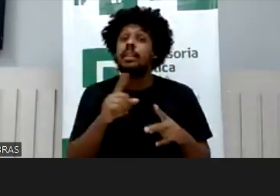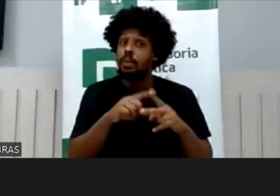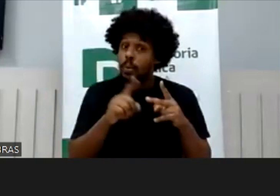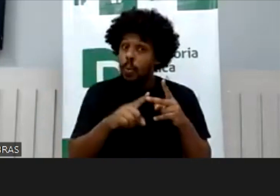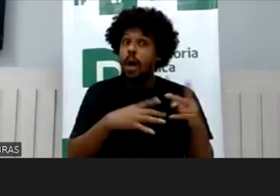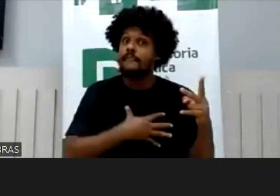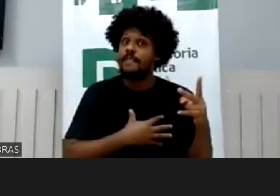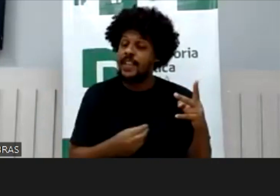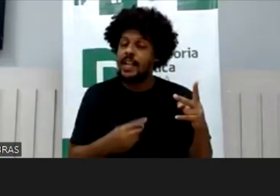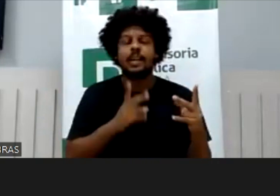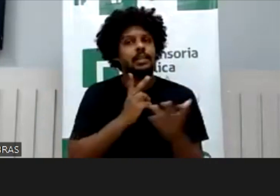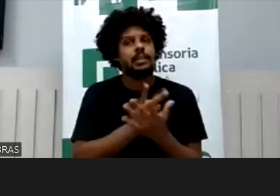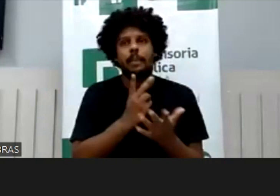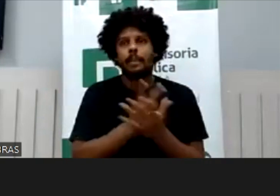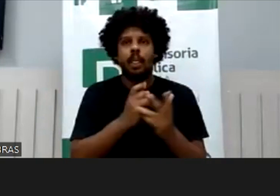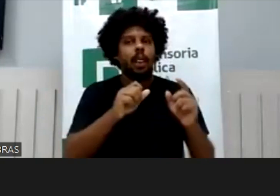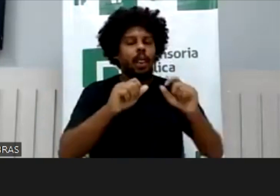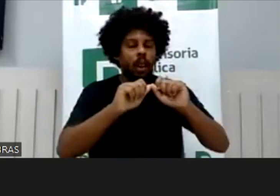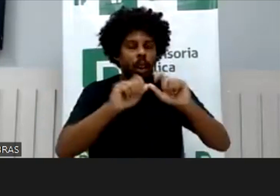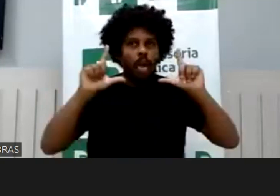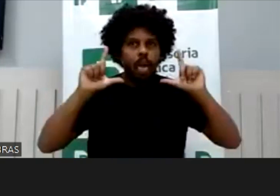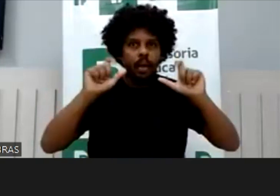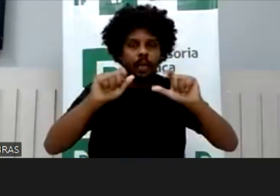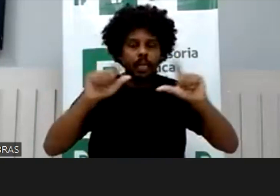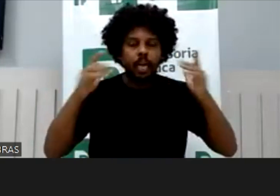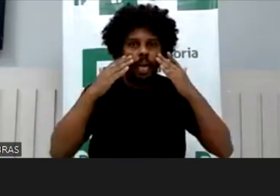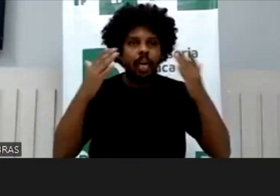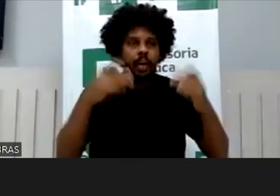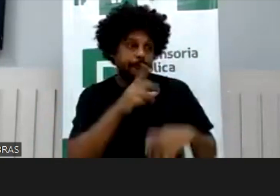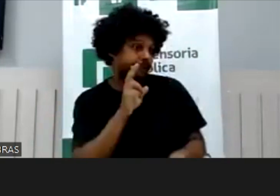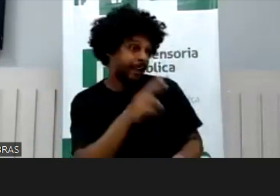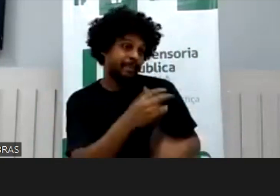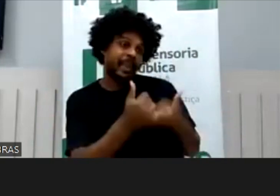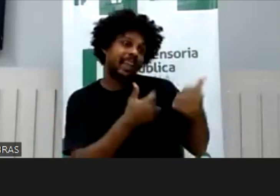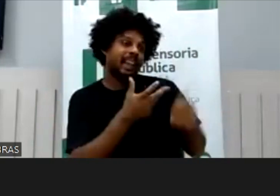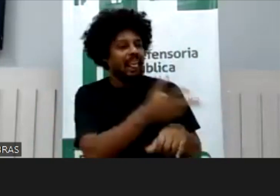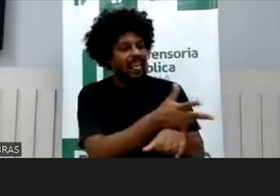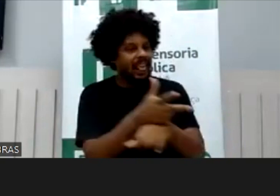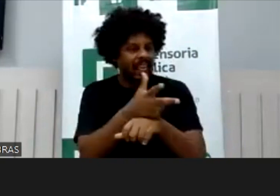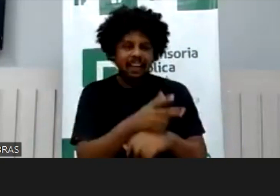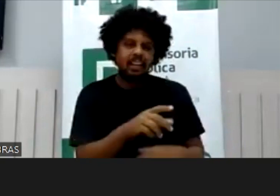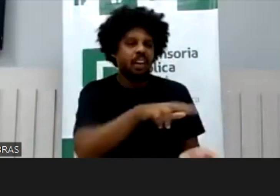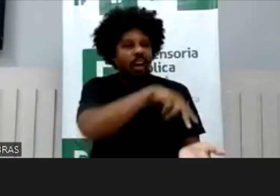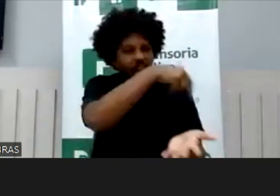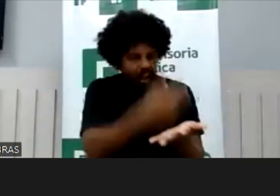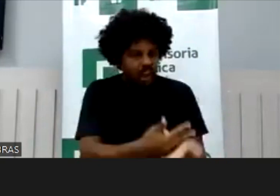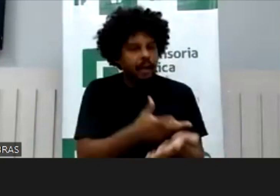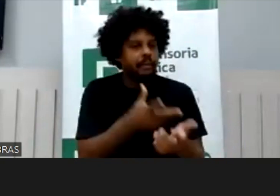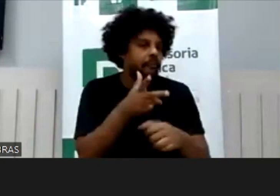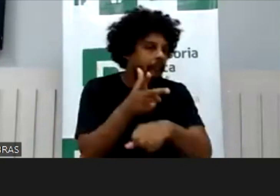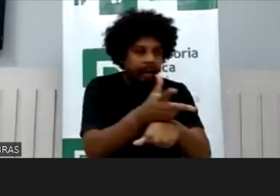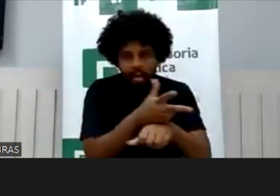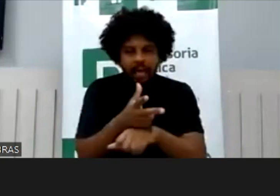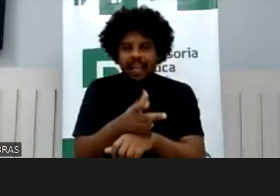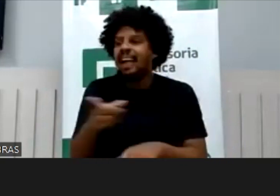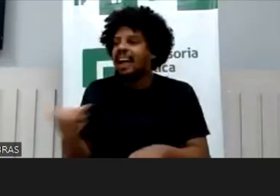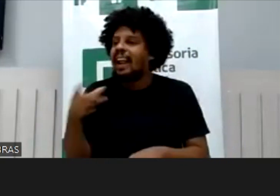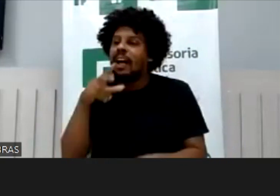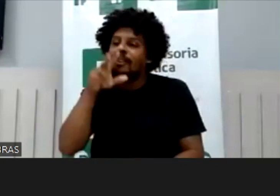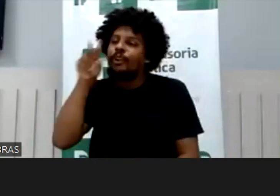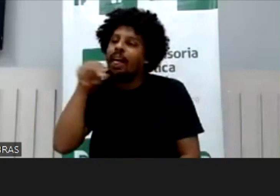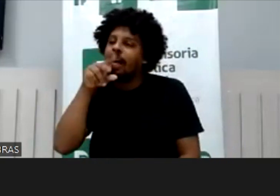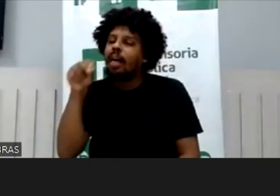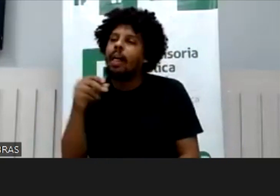inteiro com ela nas redes, a menina brincando, a menina tomando um tombo, a menina não sei o que, a menina caindo, a menina levantando, a menina falando a primeira palavra,